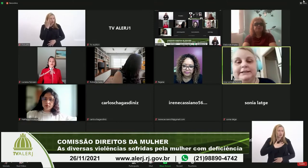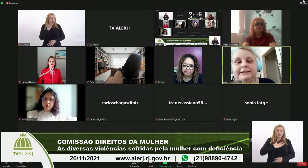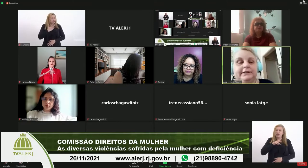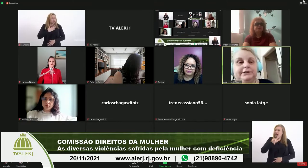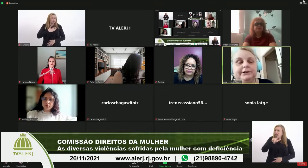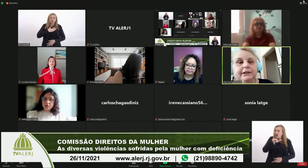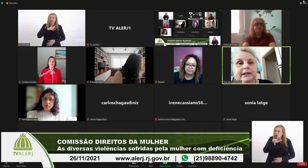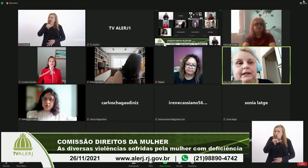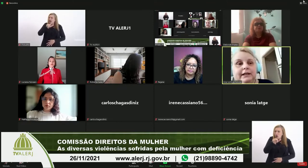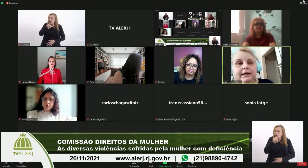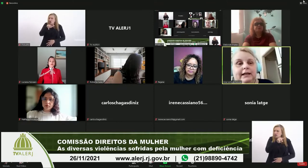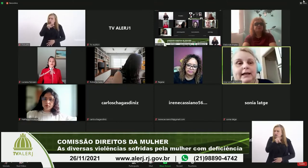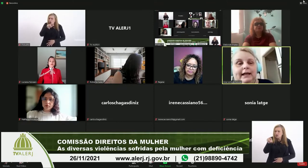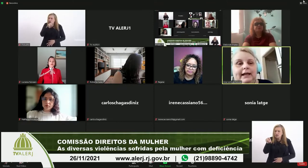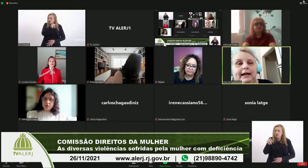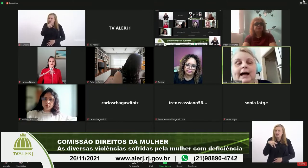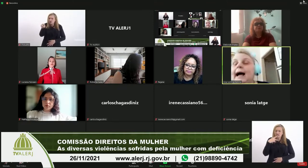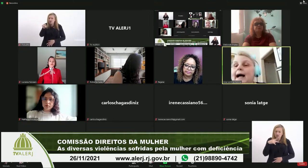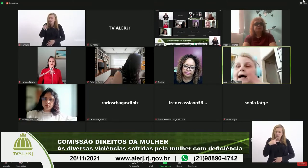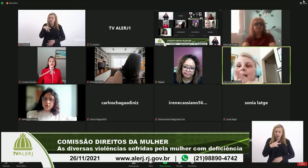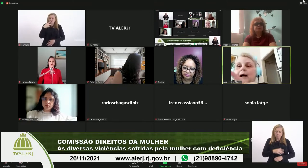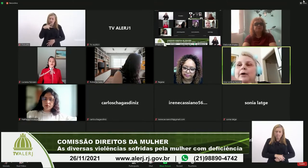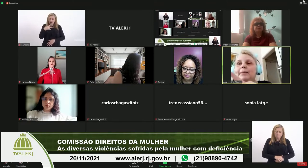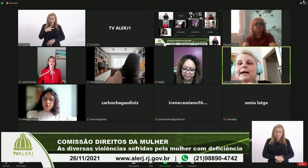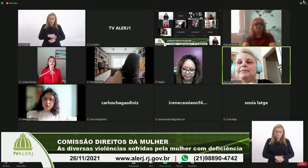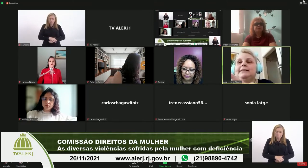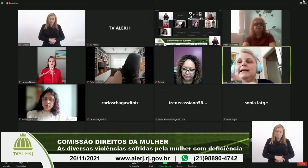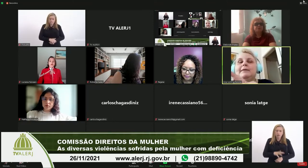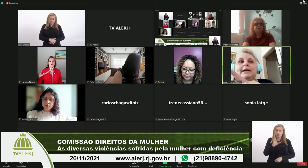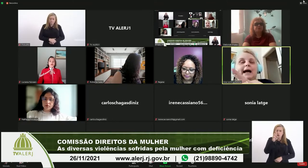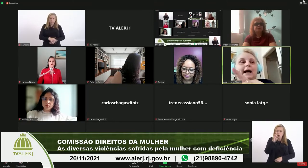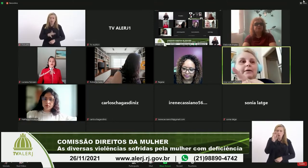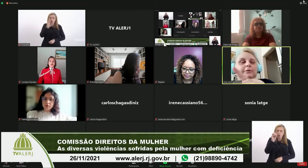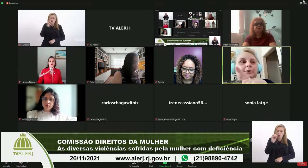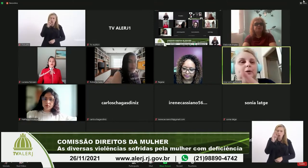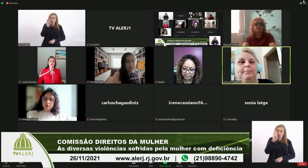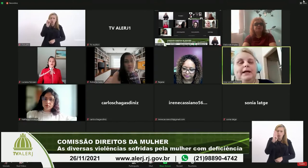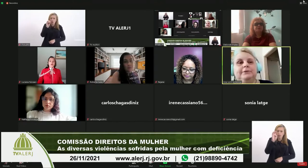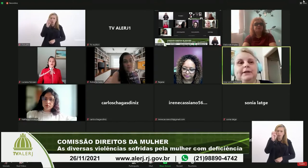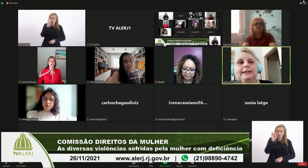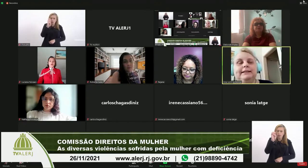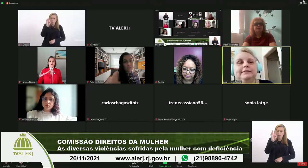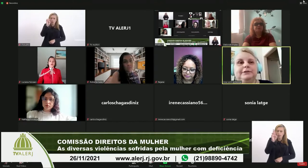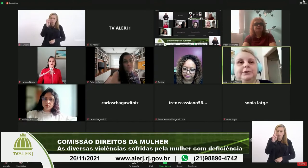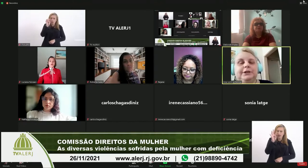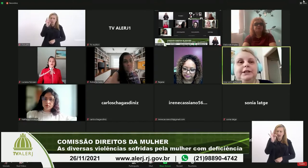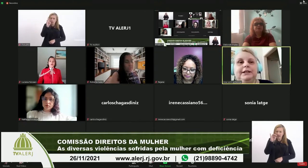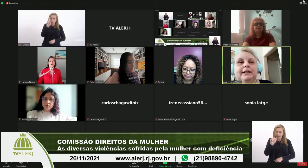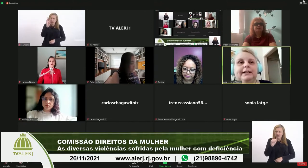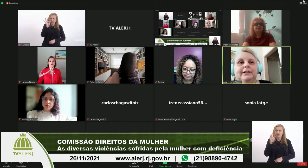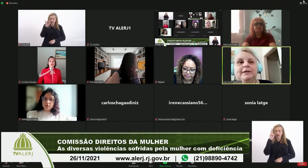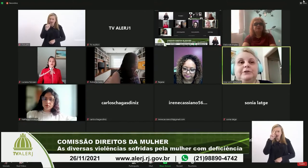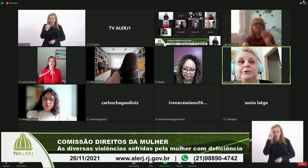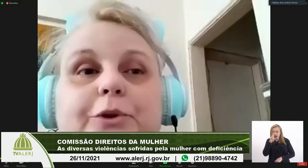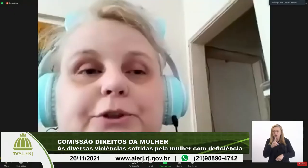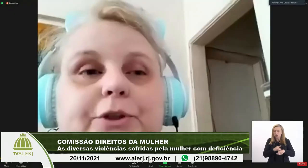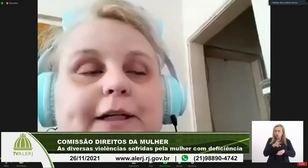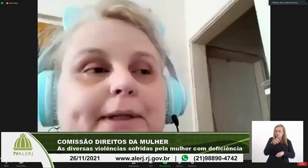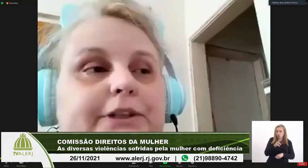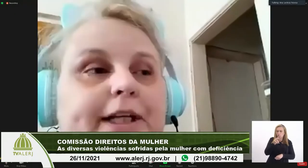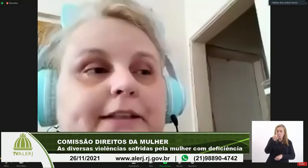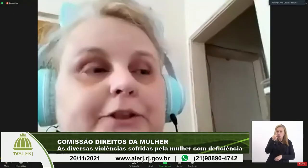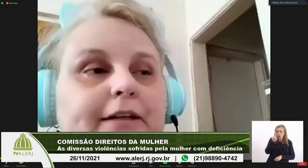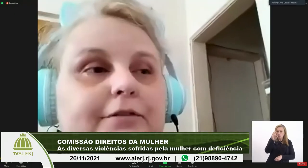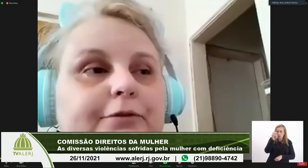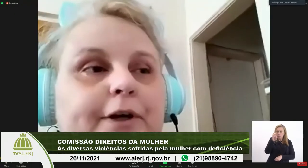vocês é a Roberta vai até lembrar o doutor Pedro que é da defensoria ele uma vez contou uma história